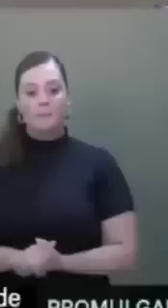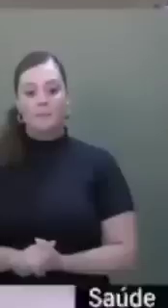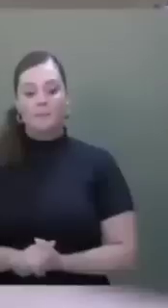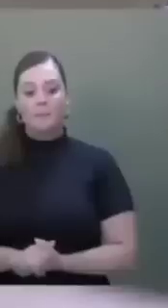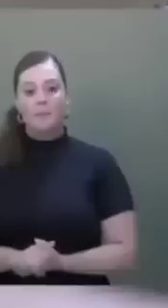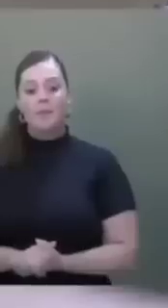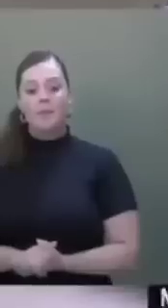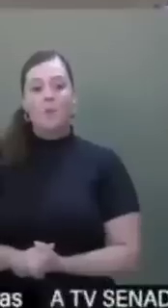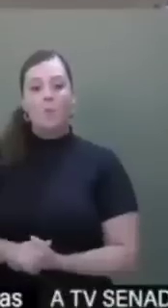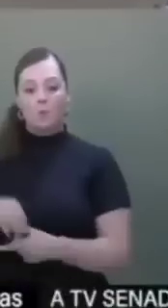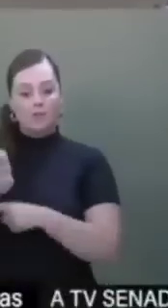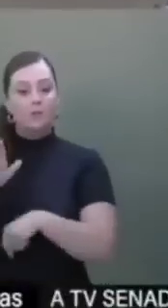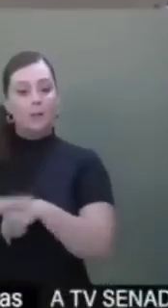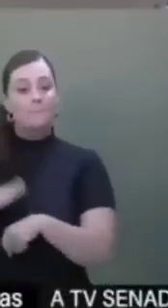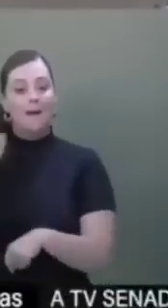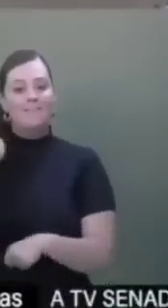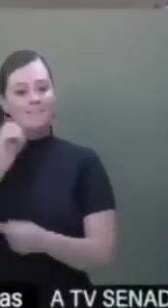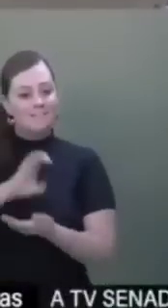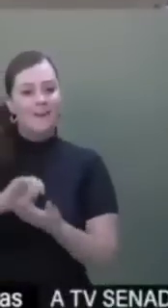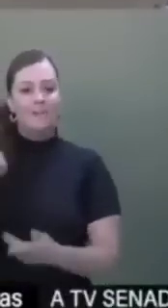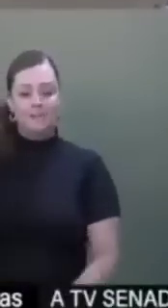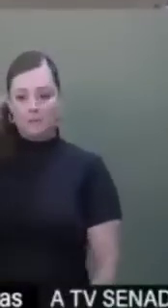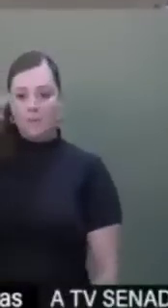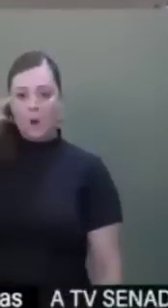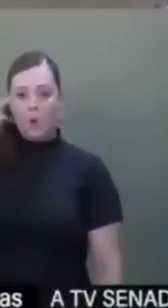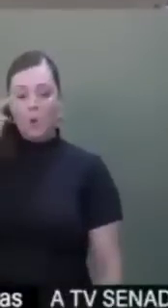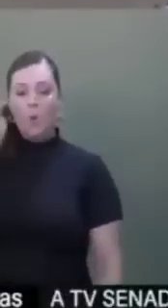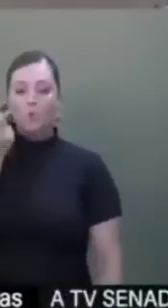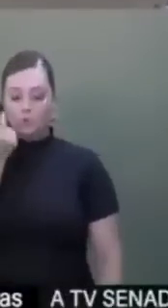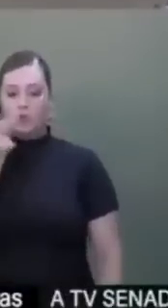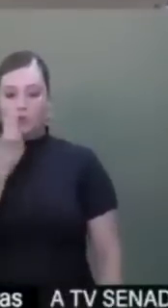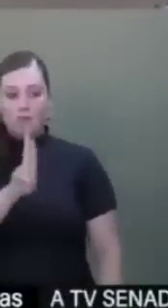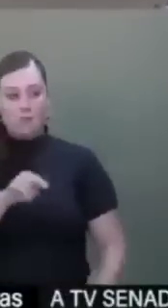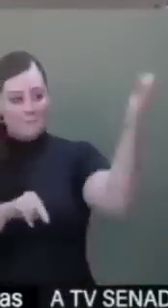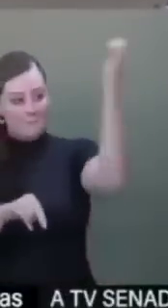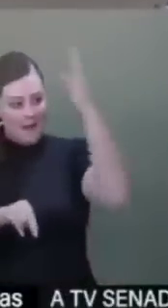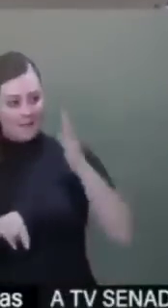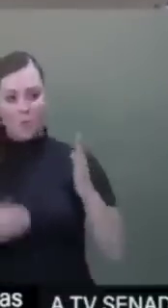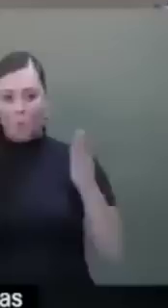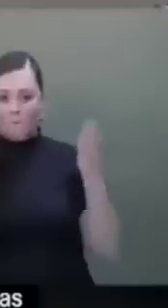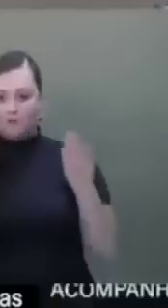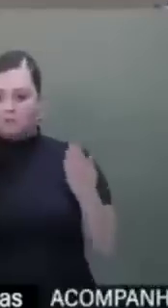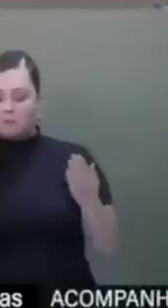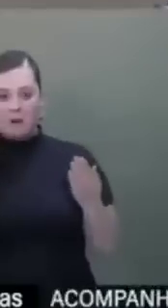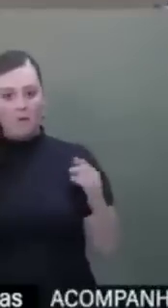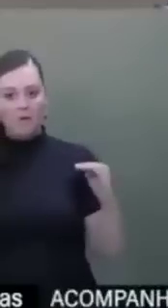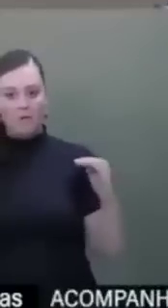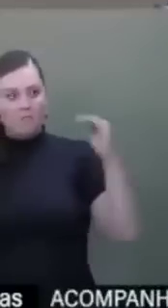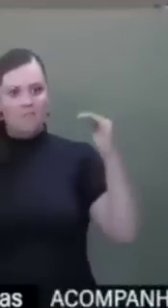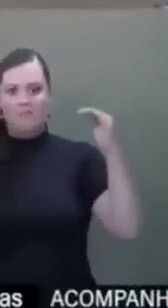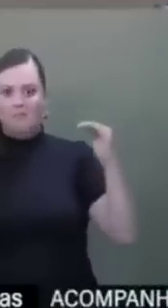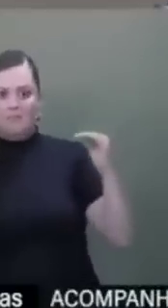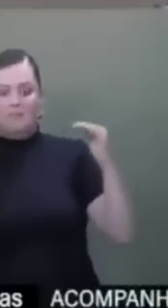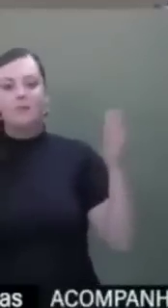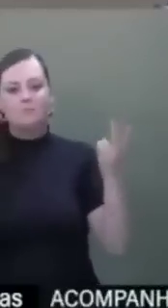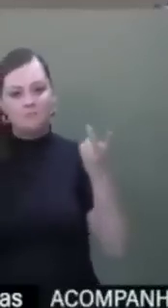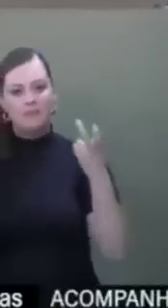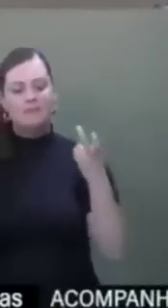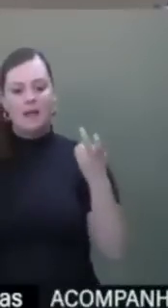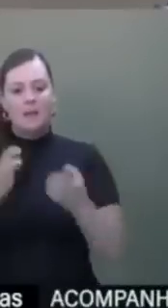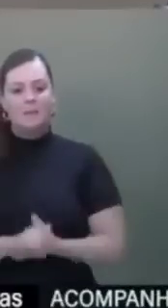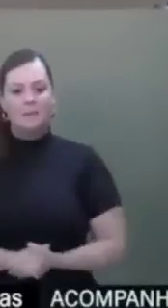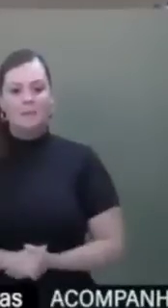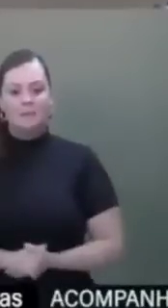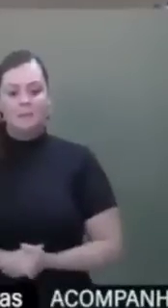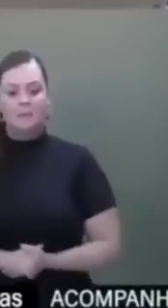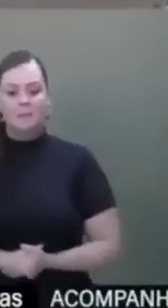investidor. Nós temos vários Estados no Brasil que, proporcionalmente, investem muito mais do que São Paulo, como, por exemplo, o vizinho e querido Estado do Ceará.